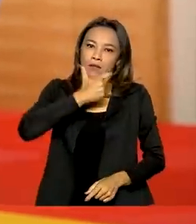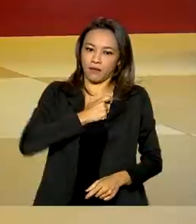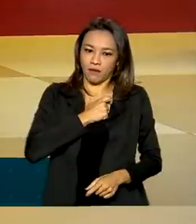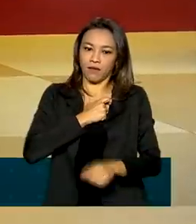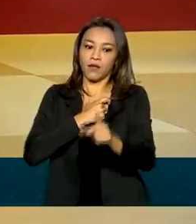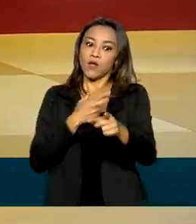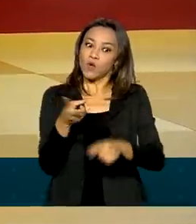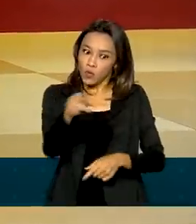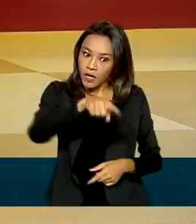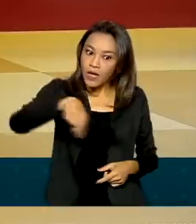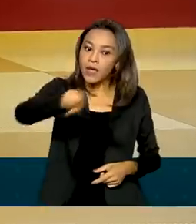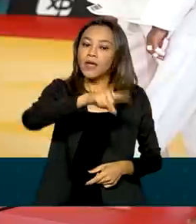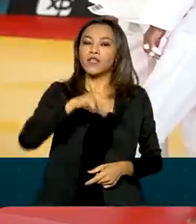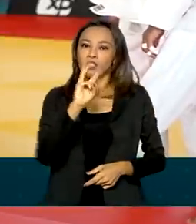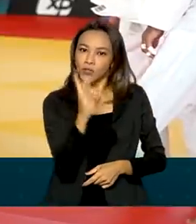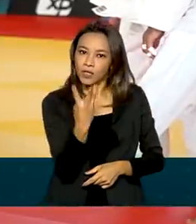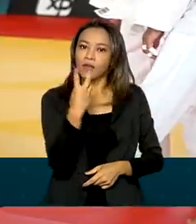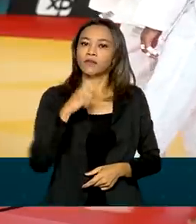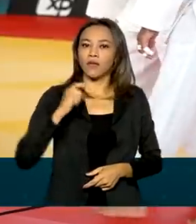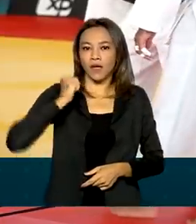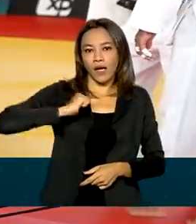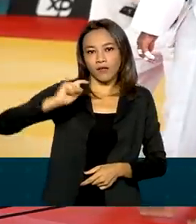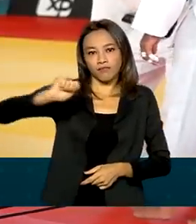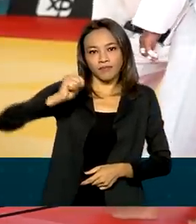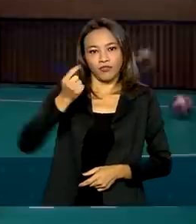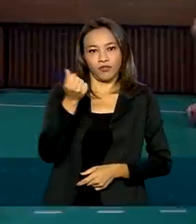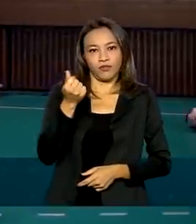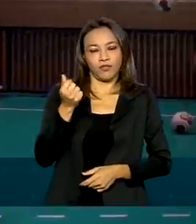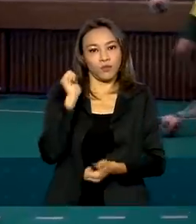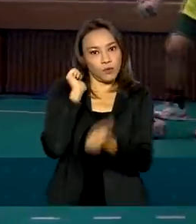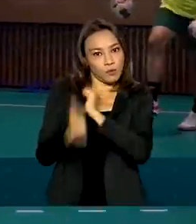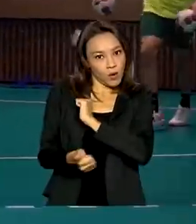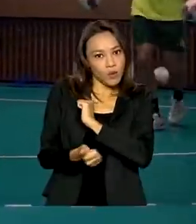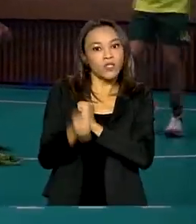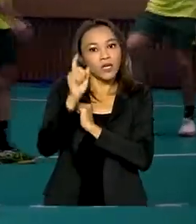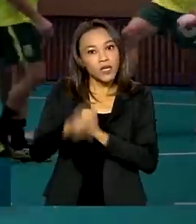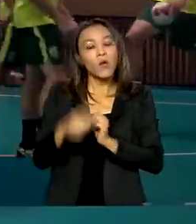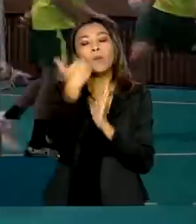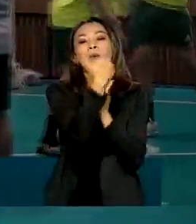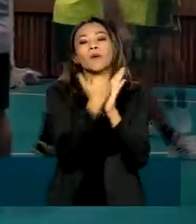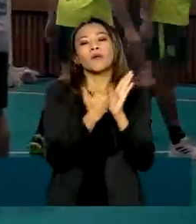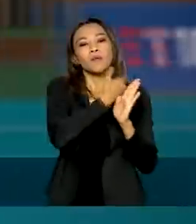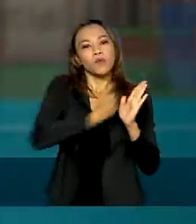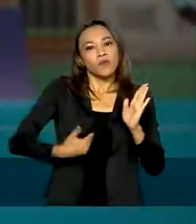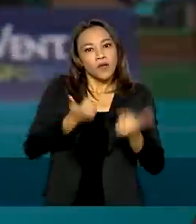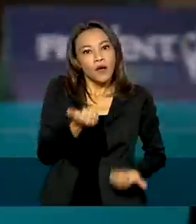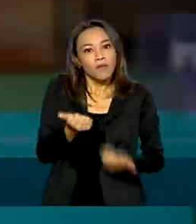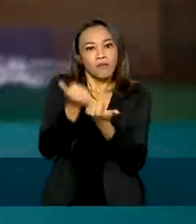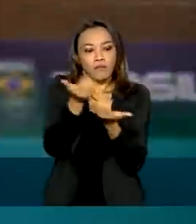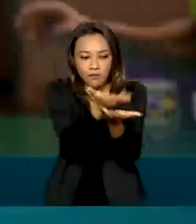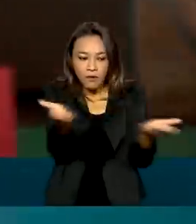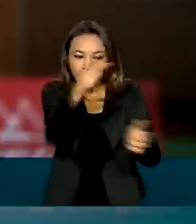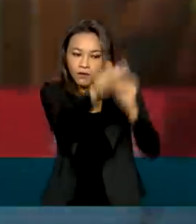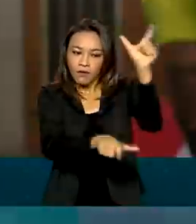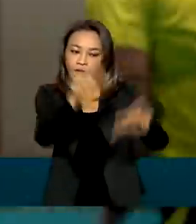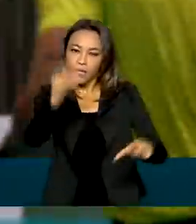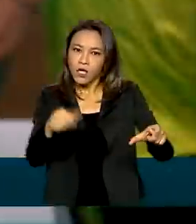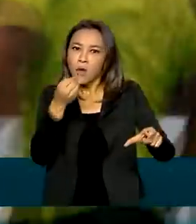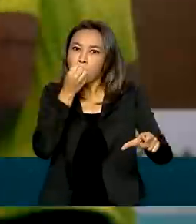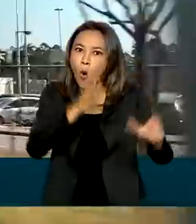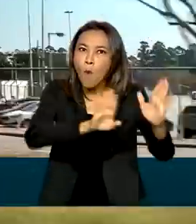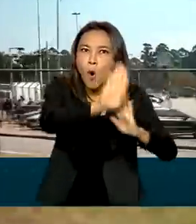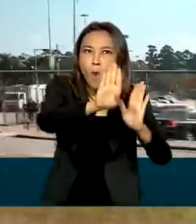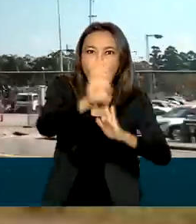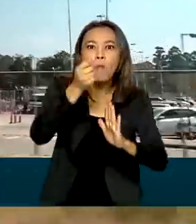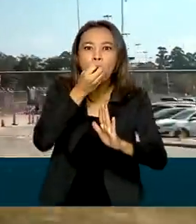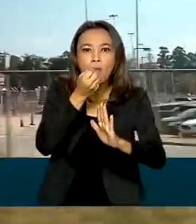pelo Bolsa Atleta, programa de patrocínio do governo federal brasileiro, que apoia esportistas que conquistam resultados pelo